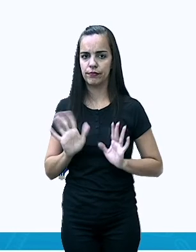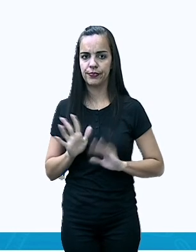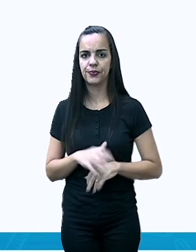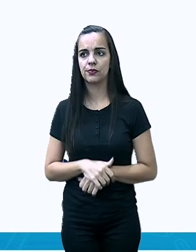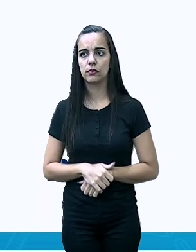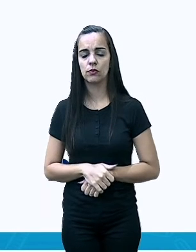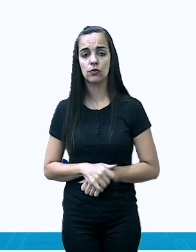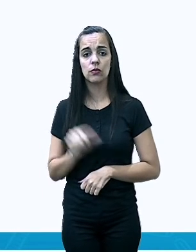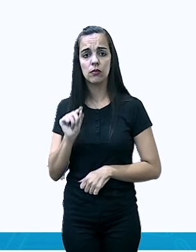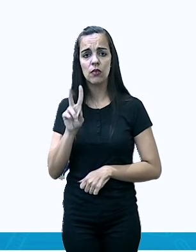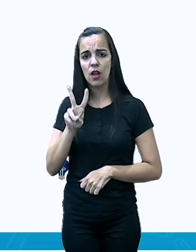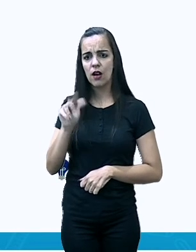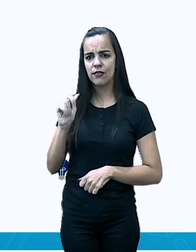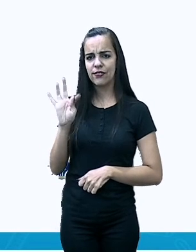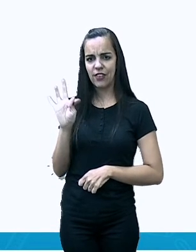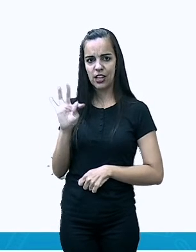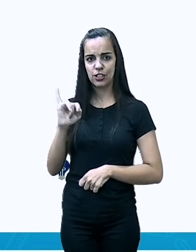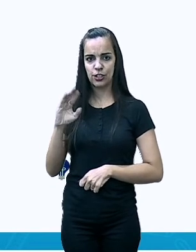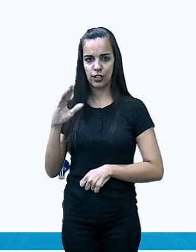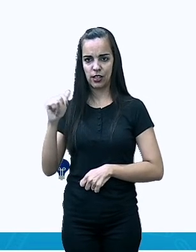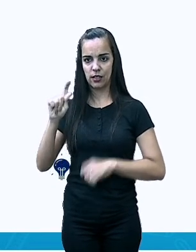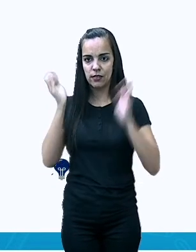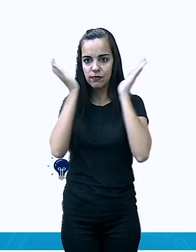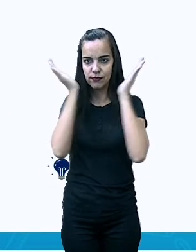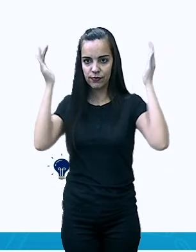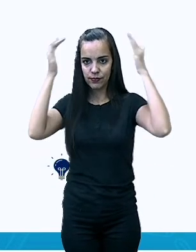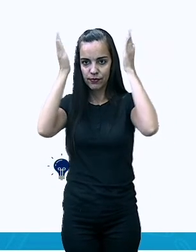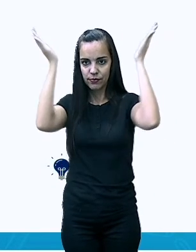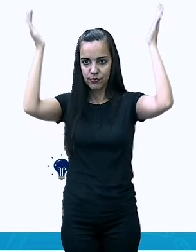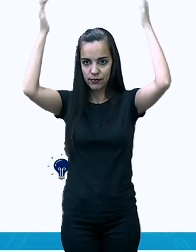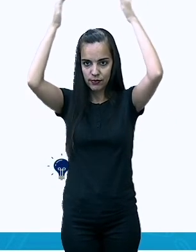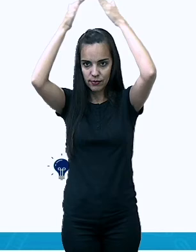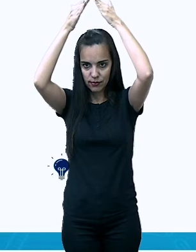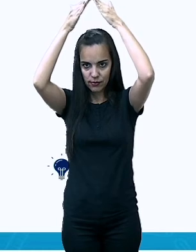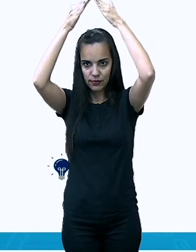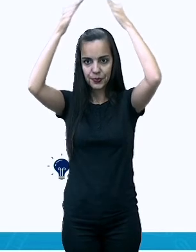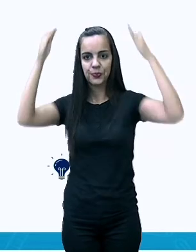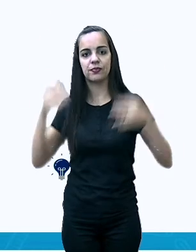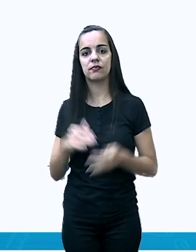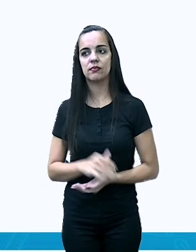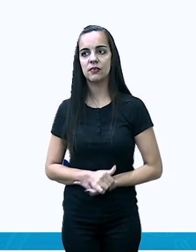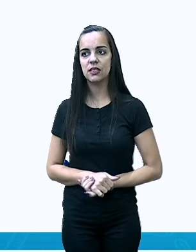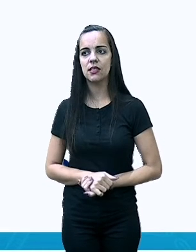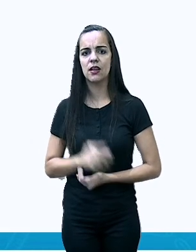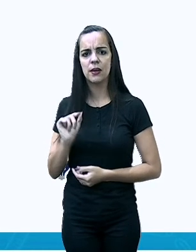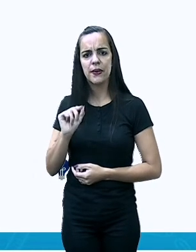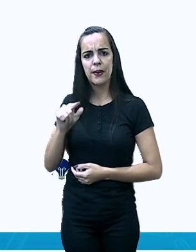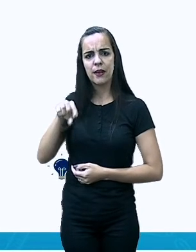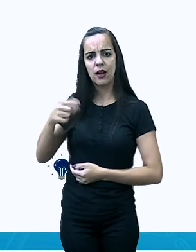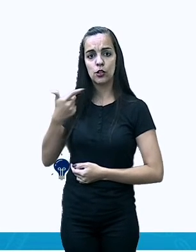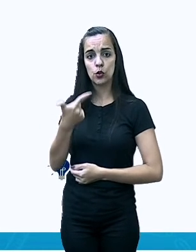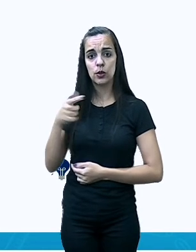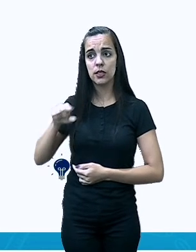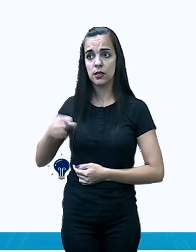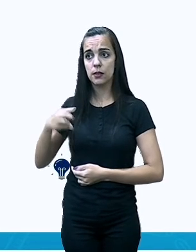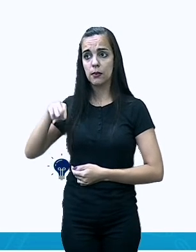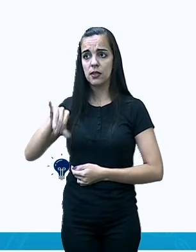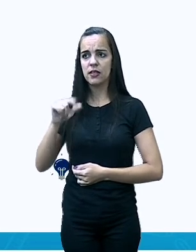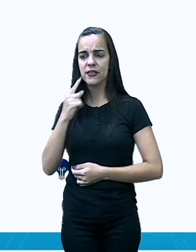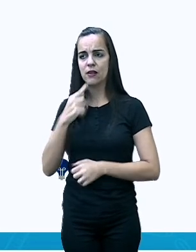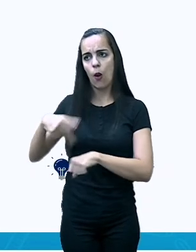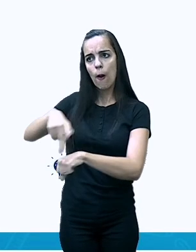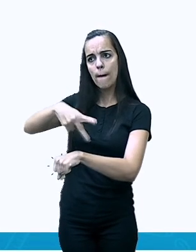O Vaticano, 2.200 pessoas, literalmente, porque o